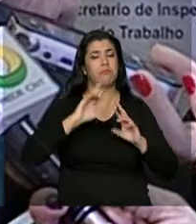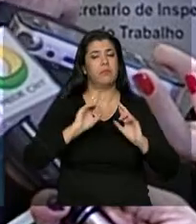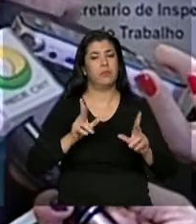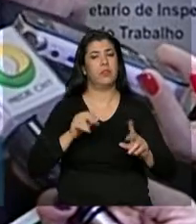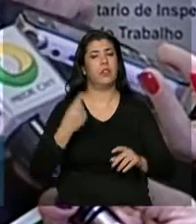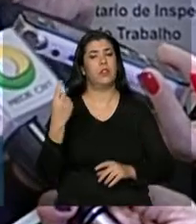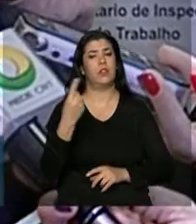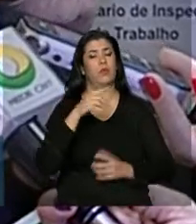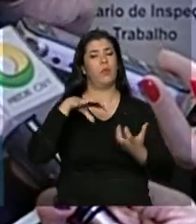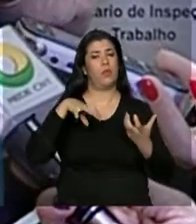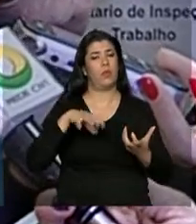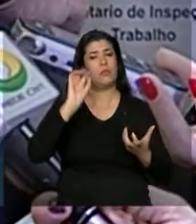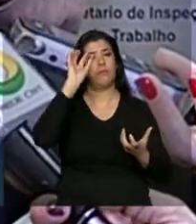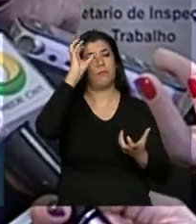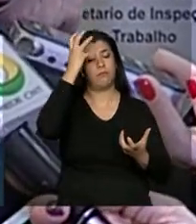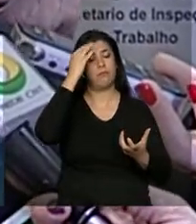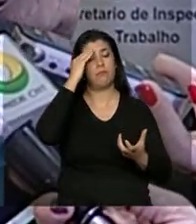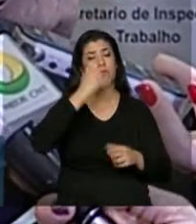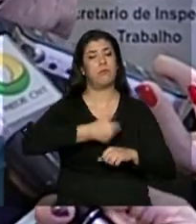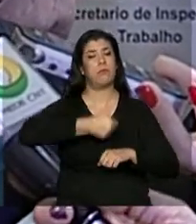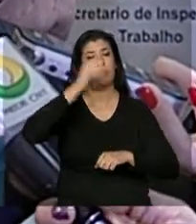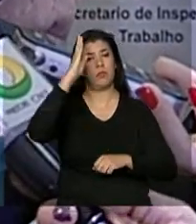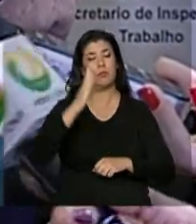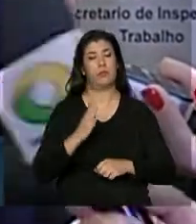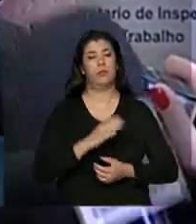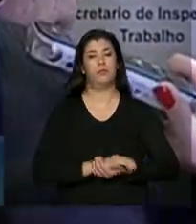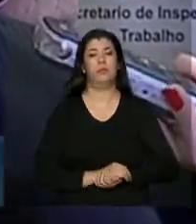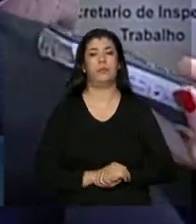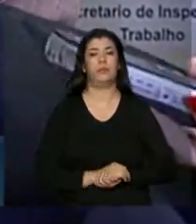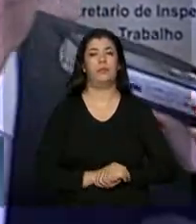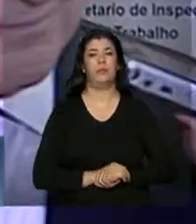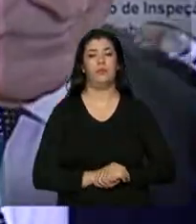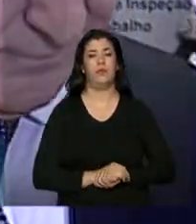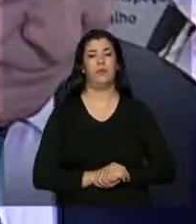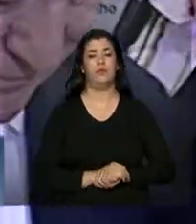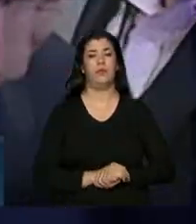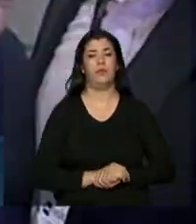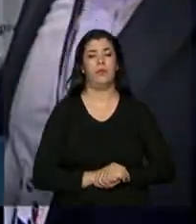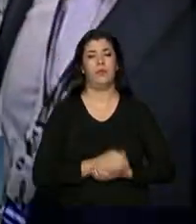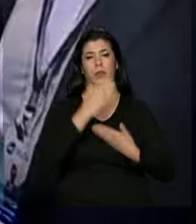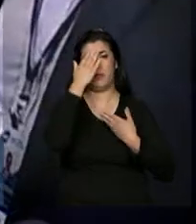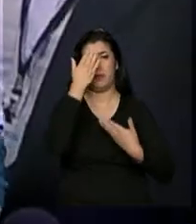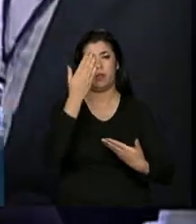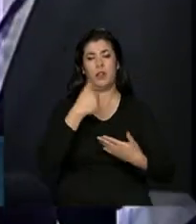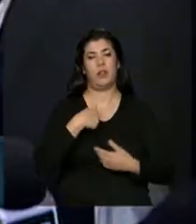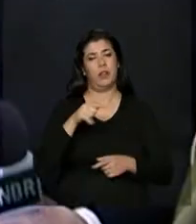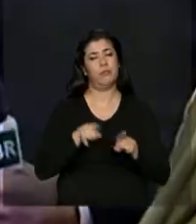de tomar a decisão de entender melhor para o Brasil. Obrigada, ministro.